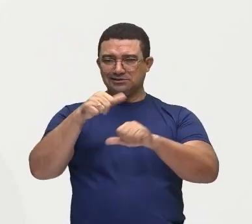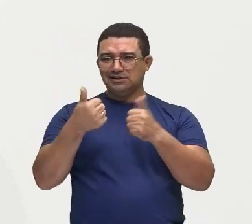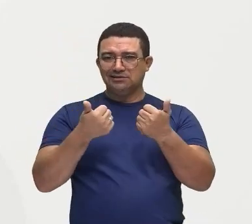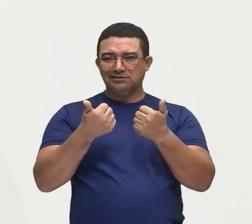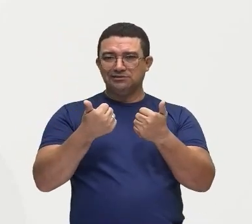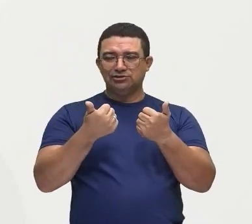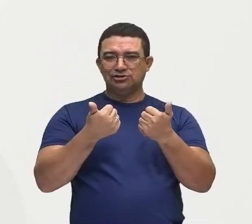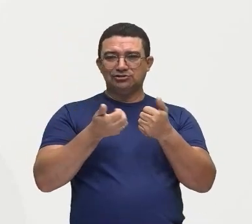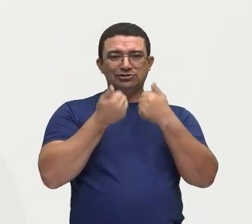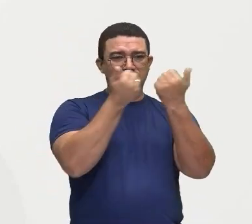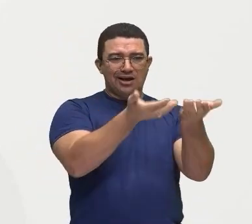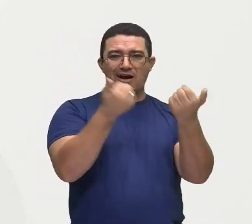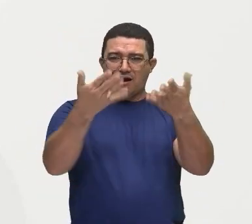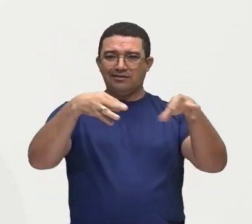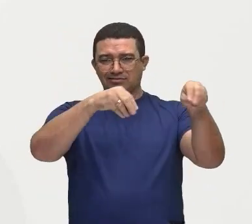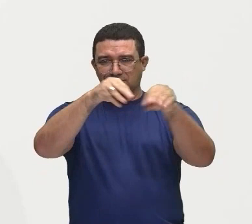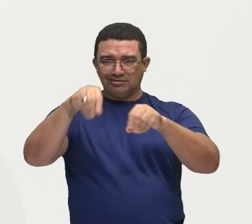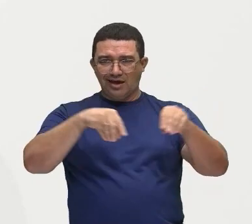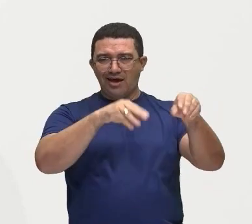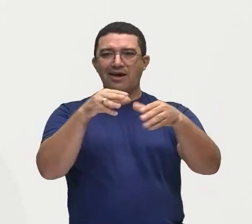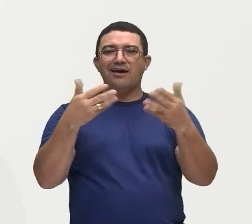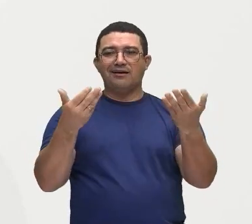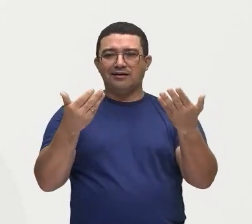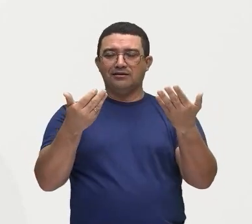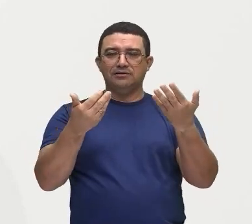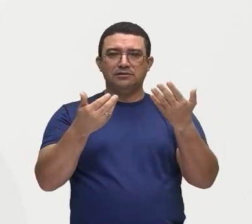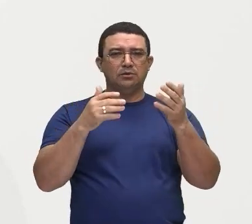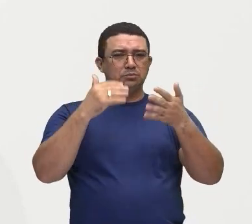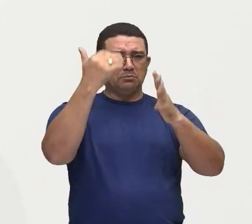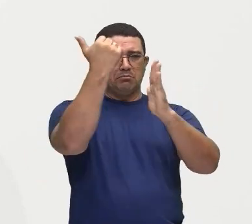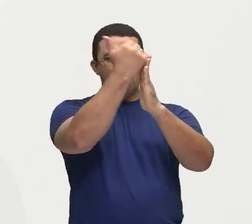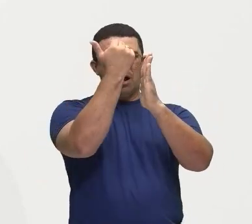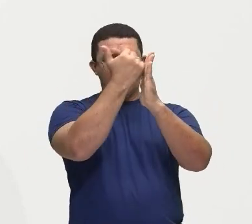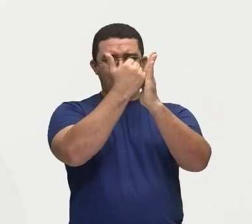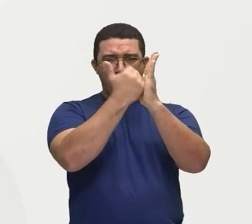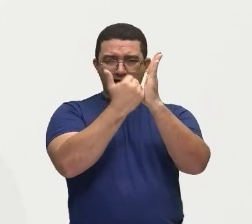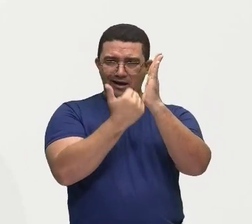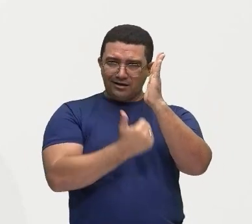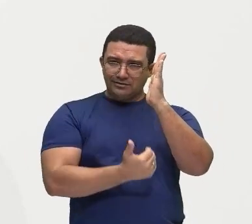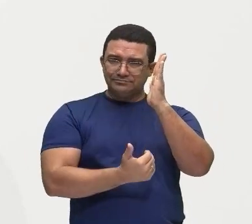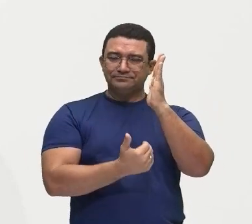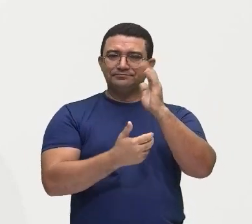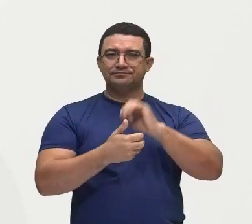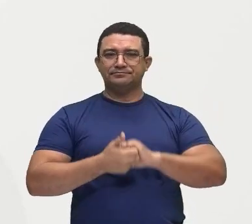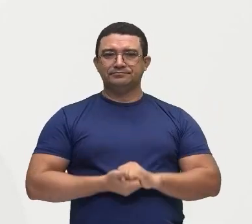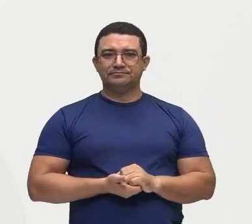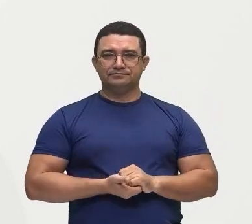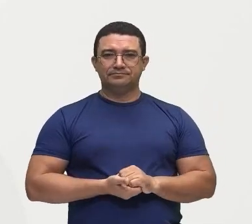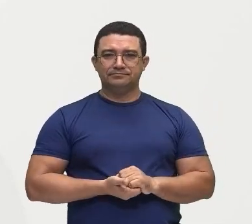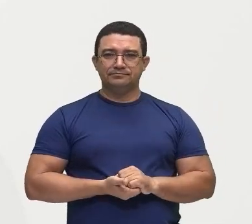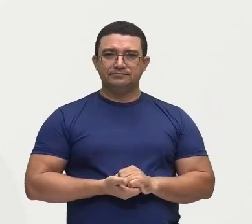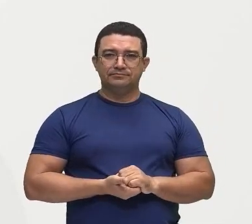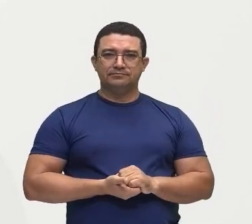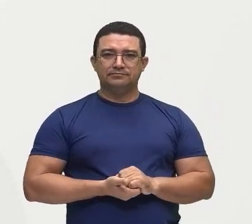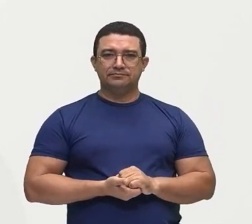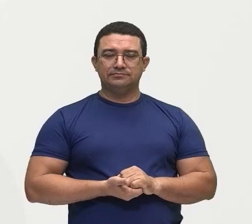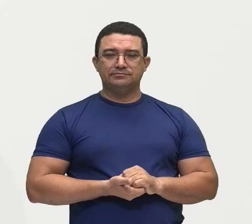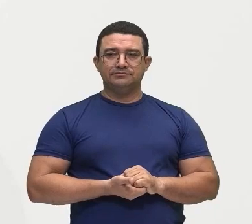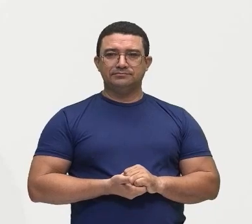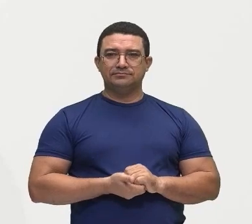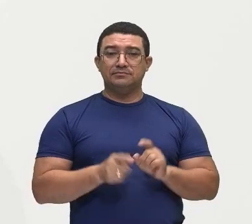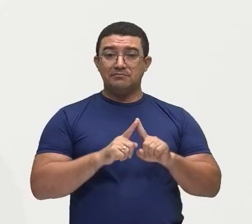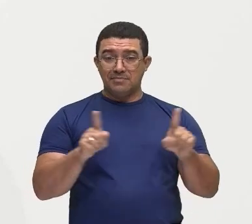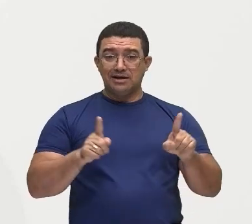né? Servir para a produção de alimentos, obter matéria-prima, gerar emprego, redistribuir essas terras de maneira igual. Mas a gente